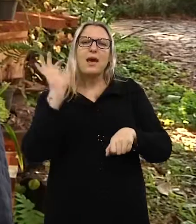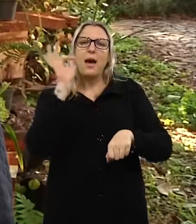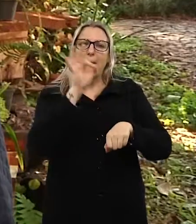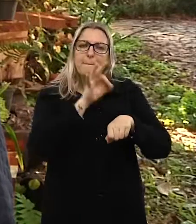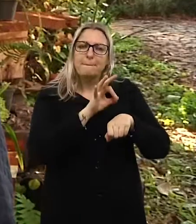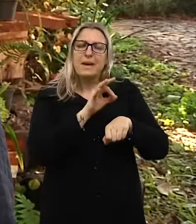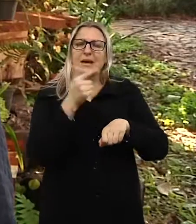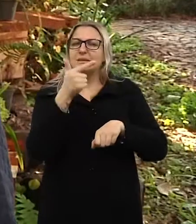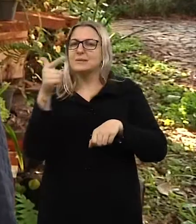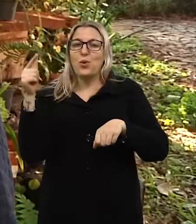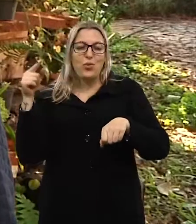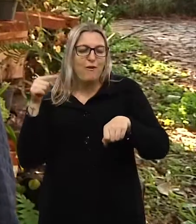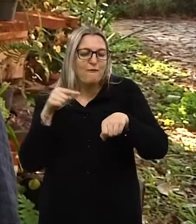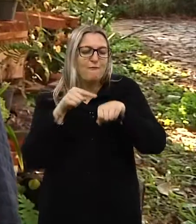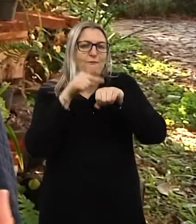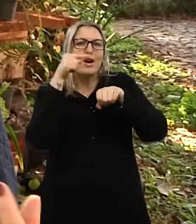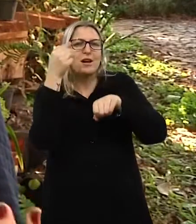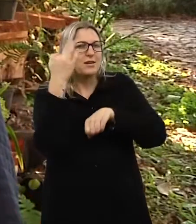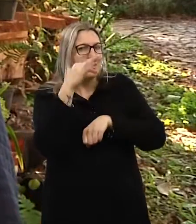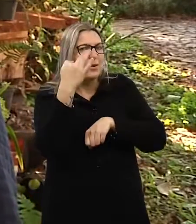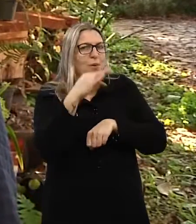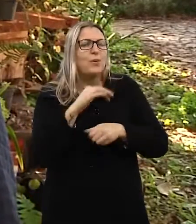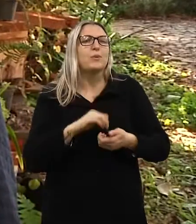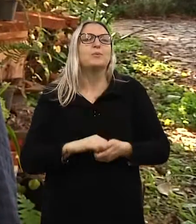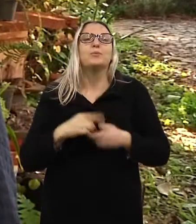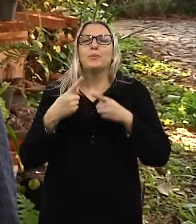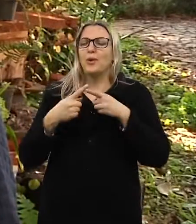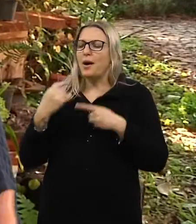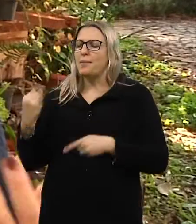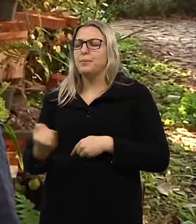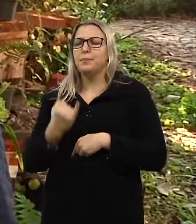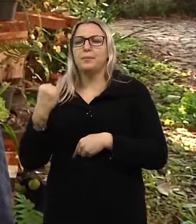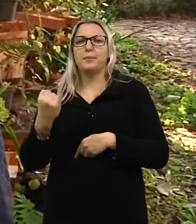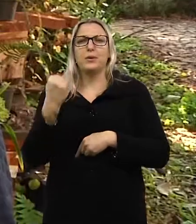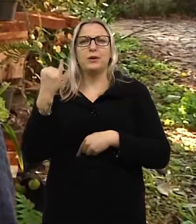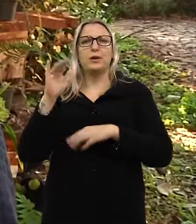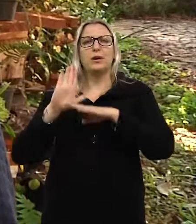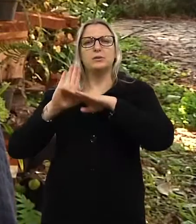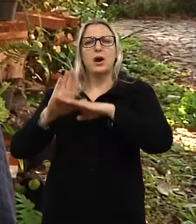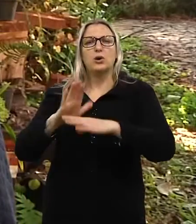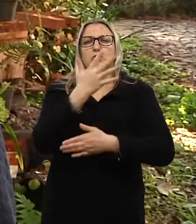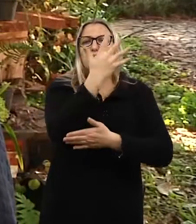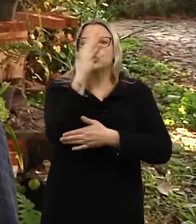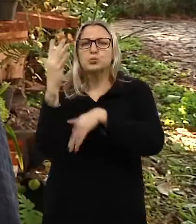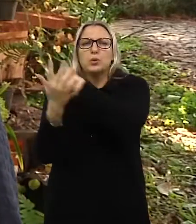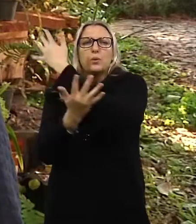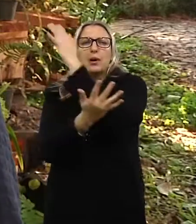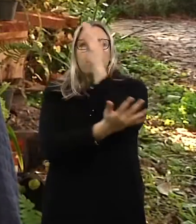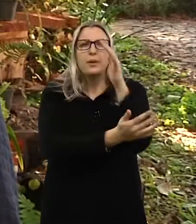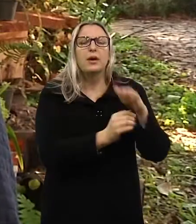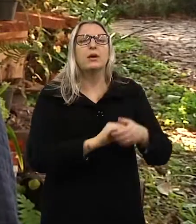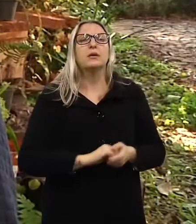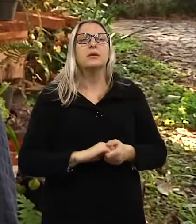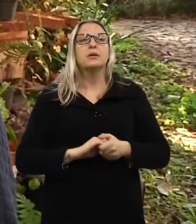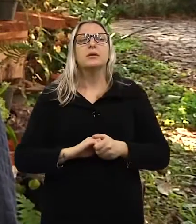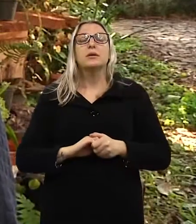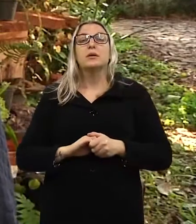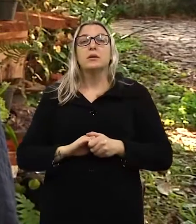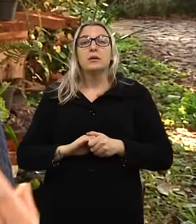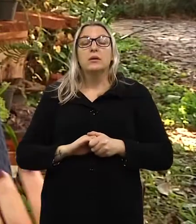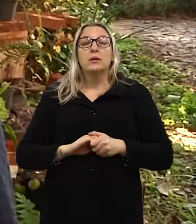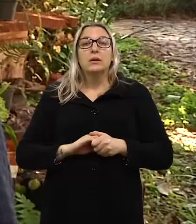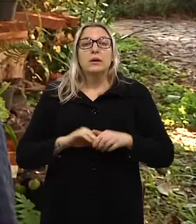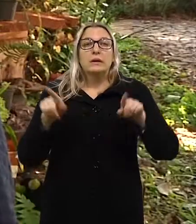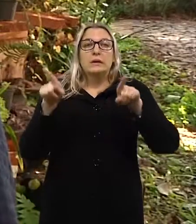criação das abelhas sem ferrão, inúmeros benefícios que ela traz e que, além